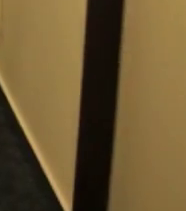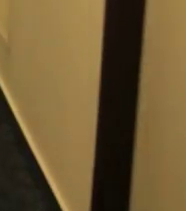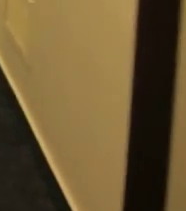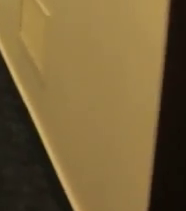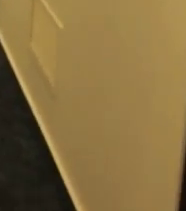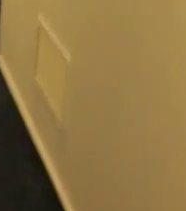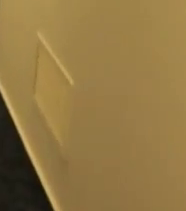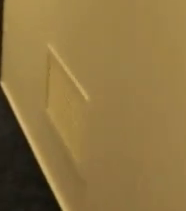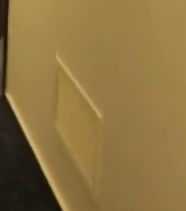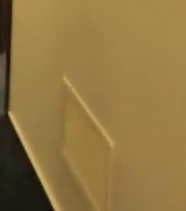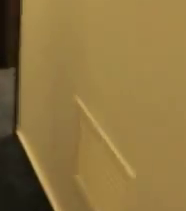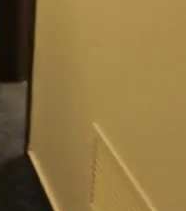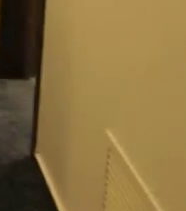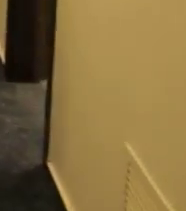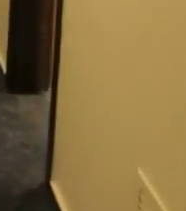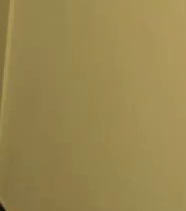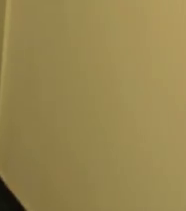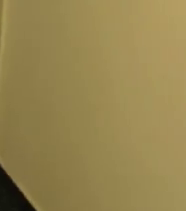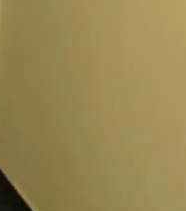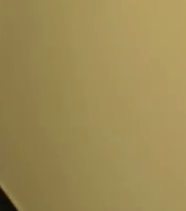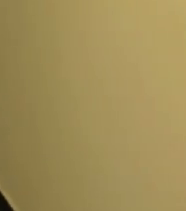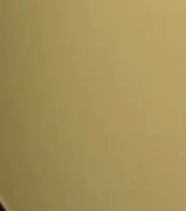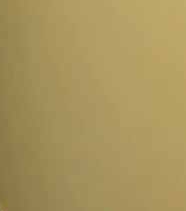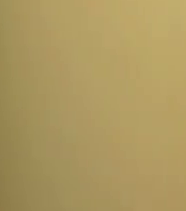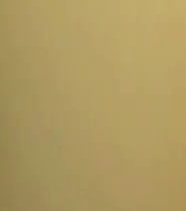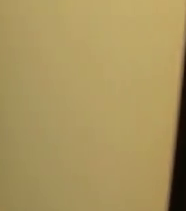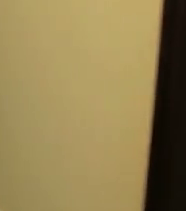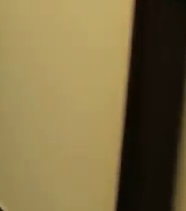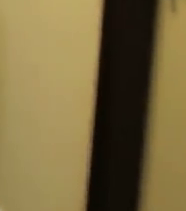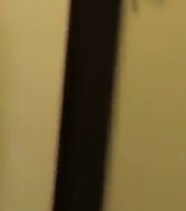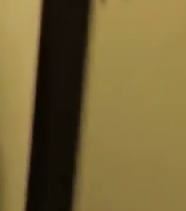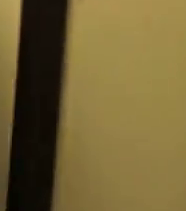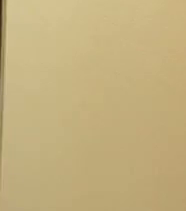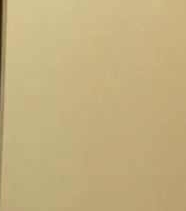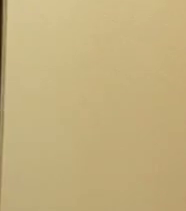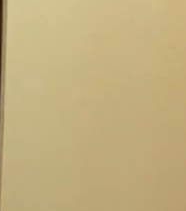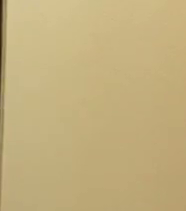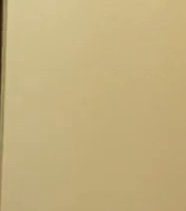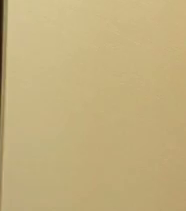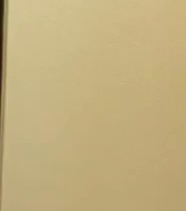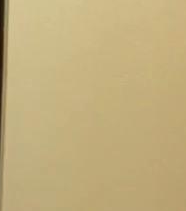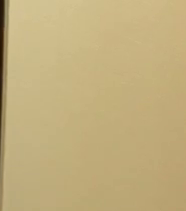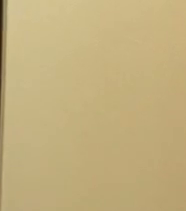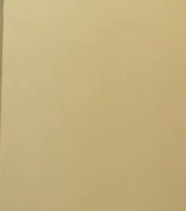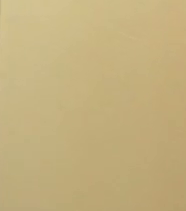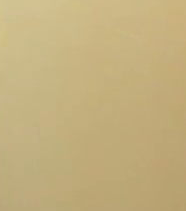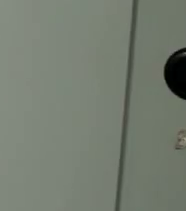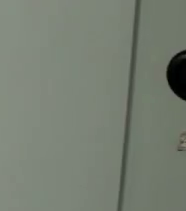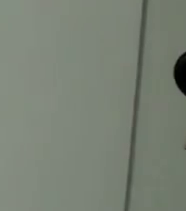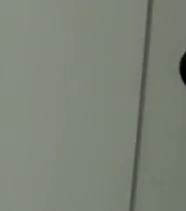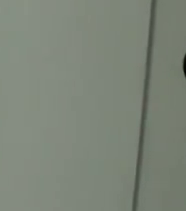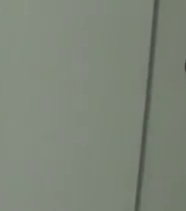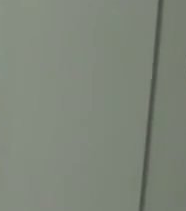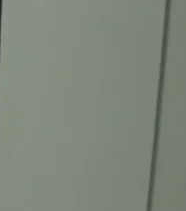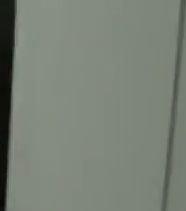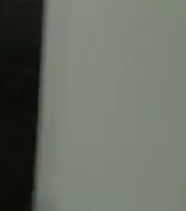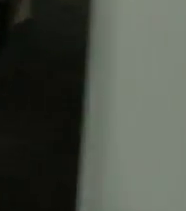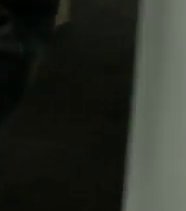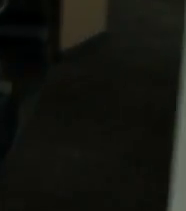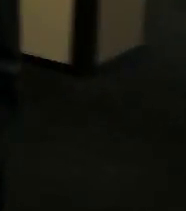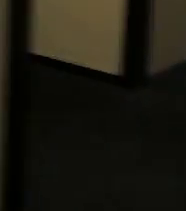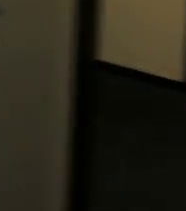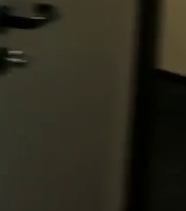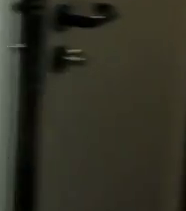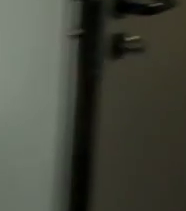Passa por um corredor estreito e abre uma porta. Entra em uma sala, coloca a mala no chão, pendura a jaqueta nas costas de uma cadeira e tira frutas de um saco